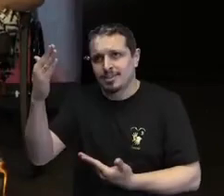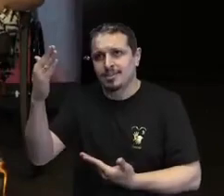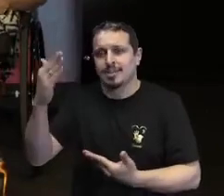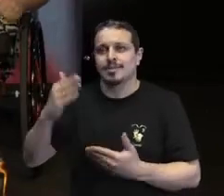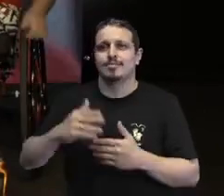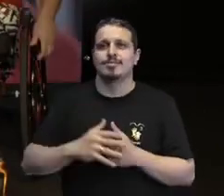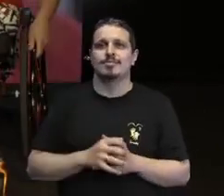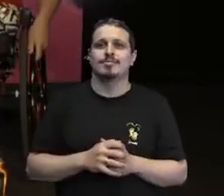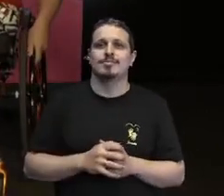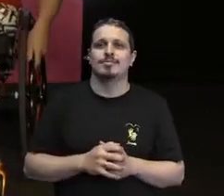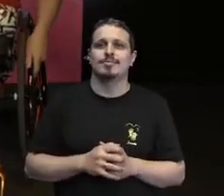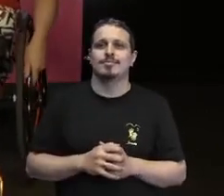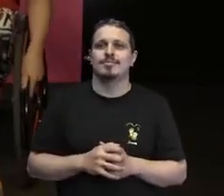Que demais, hein, Tabatá? Tabatá? E